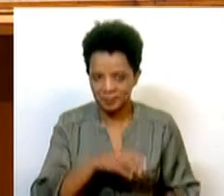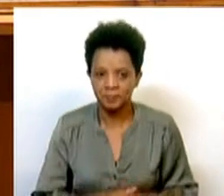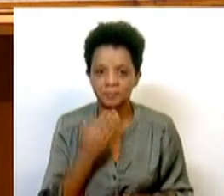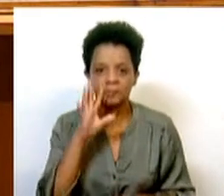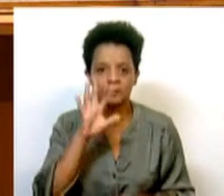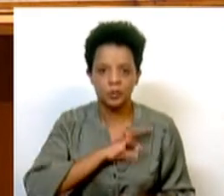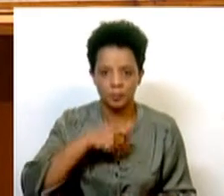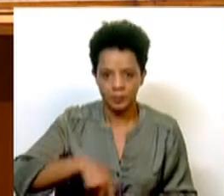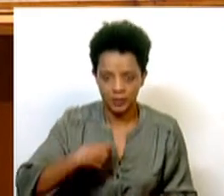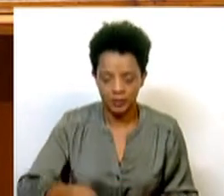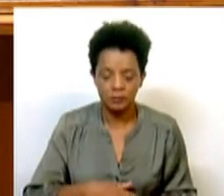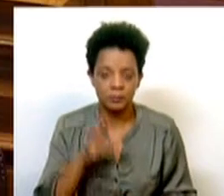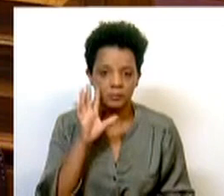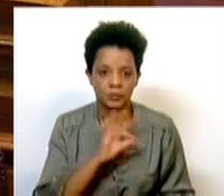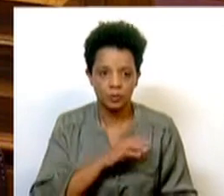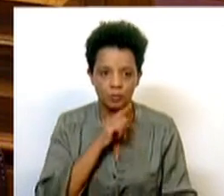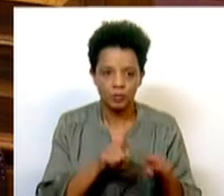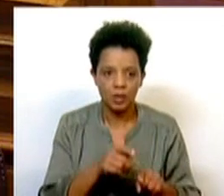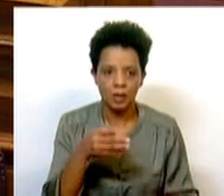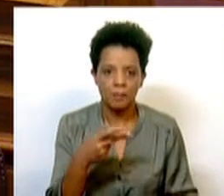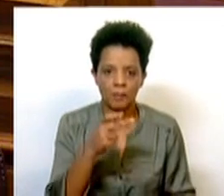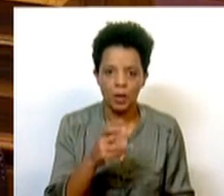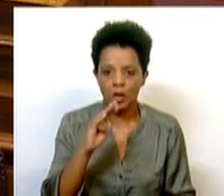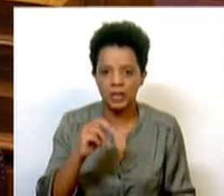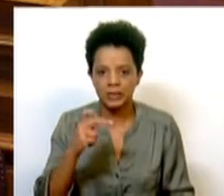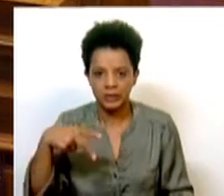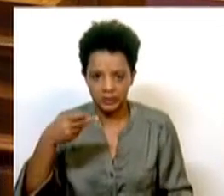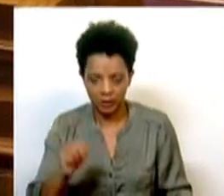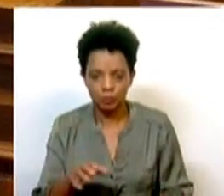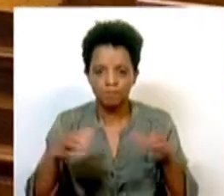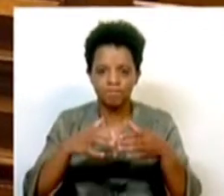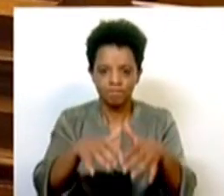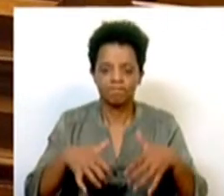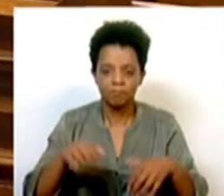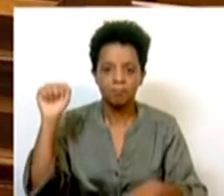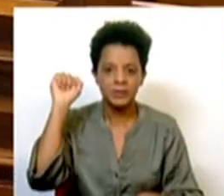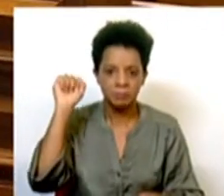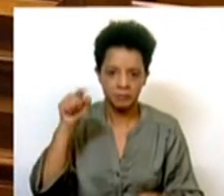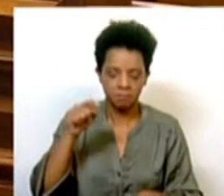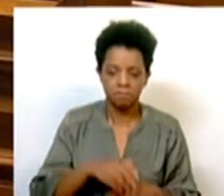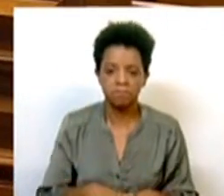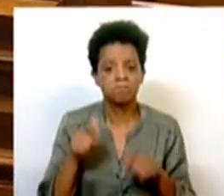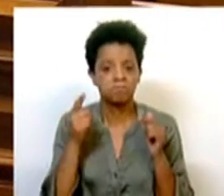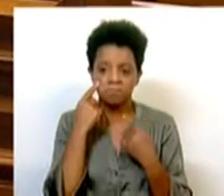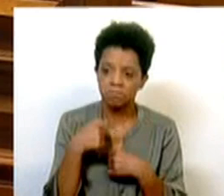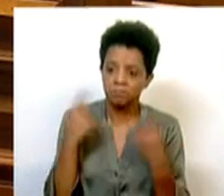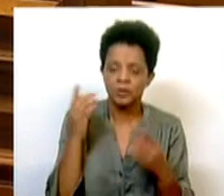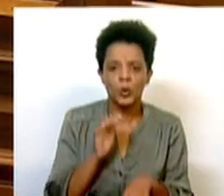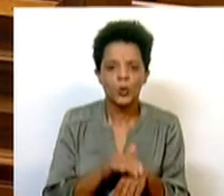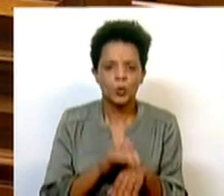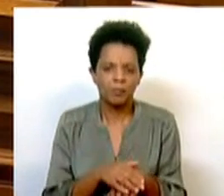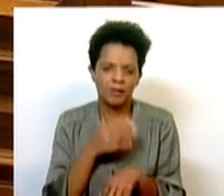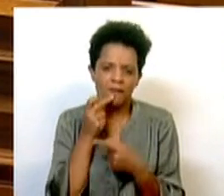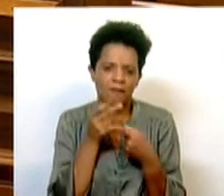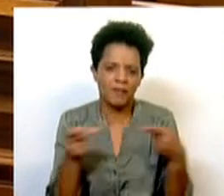Obrigado, Sr. Presidente. Sra. Deputada Paula Santos, o Grupo Parlamentar do PCP veio aqui dar vida àquela muito